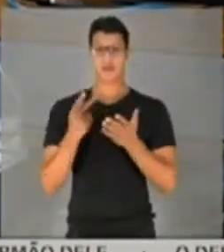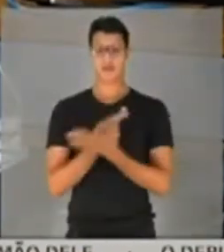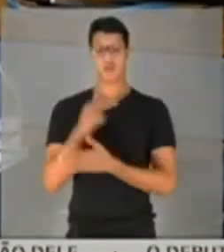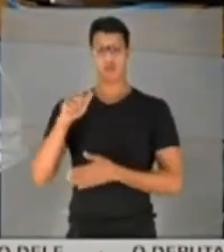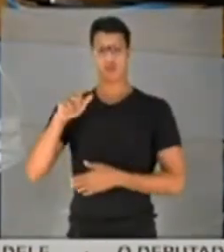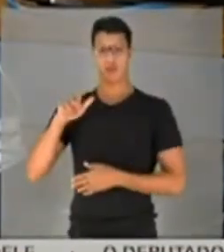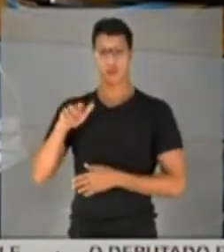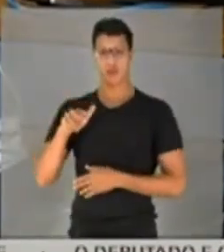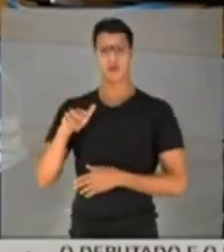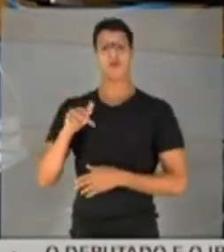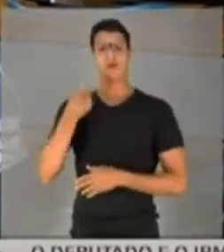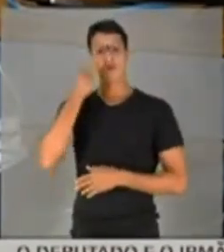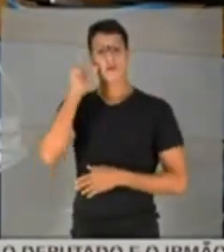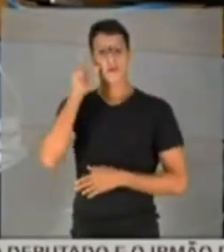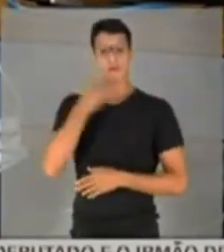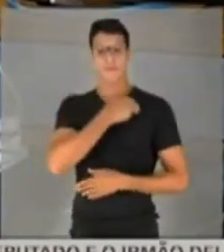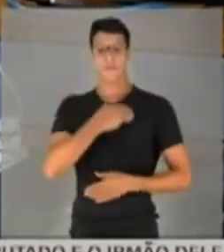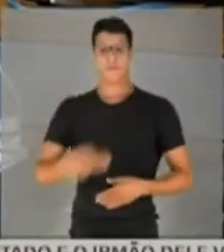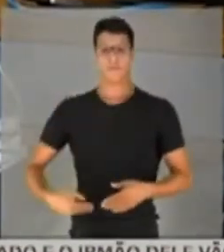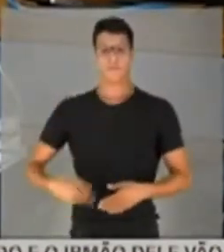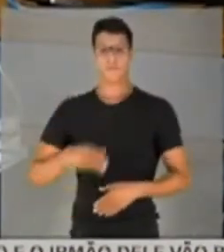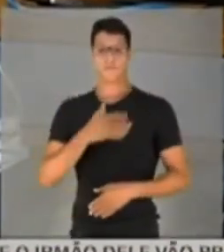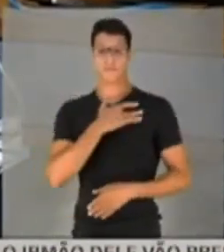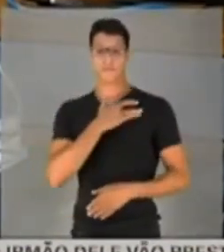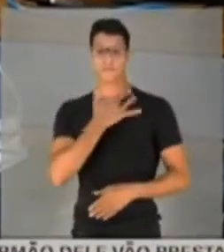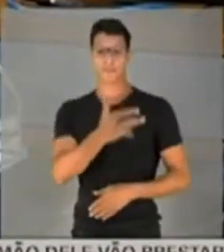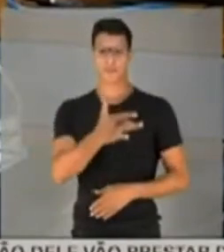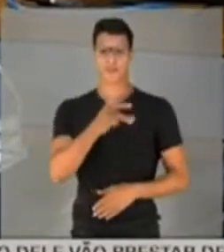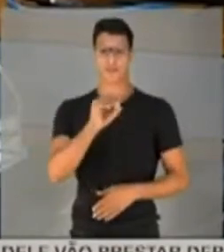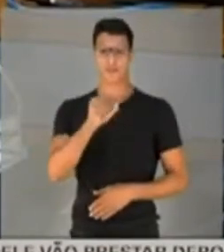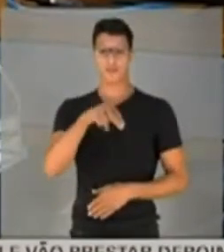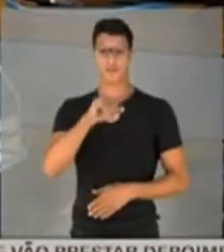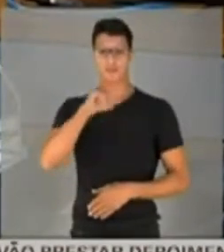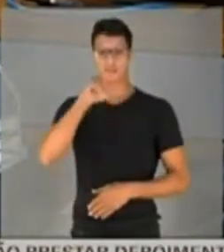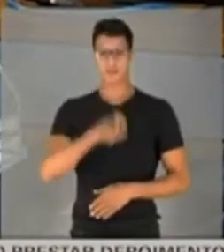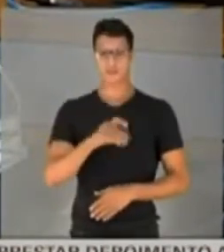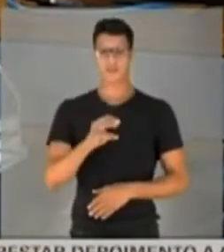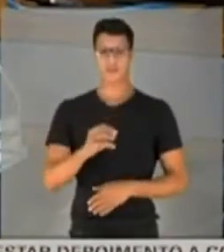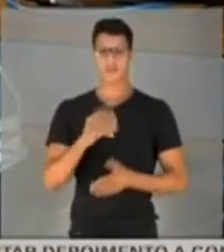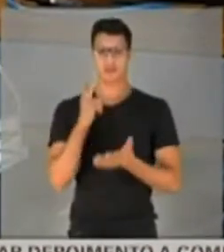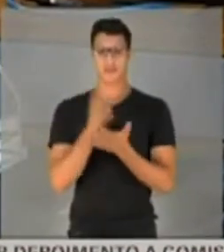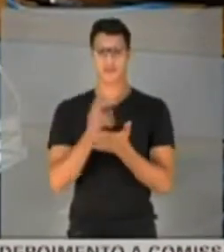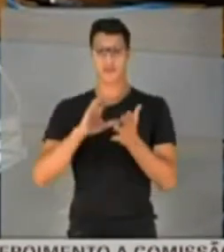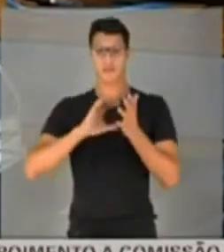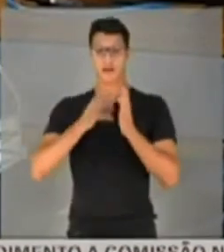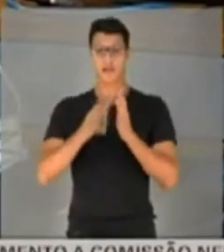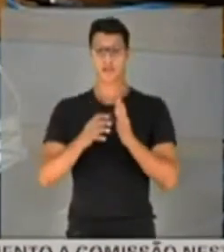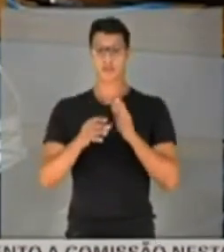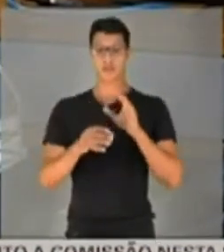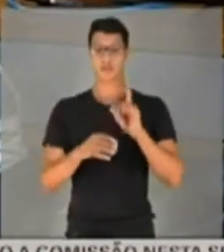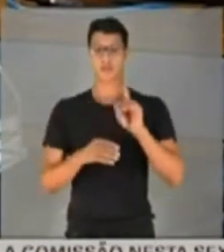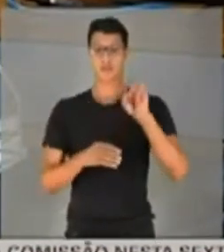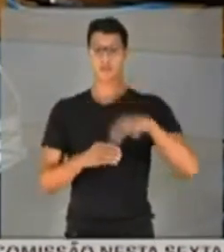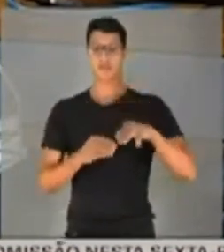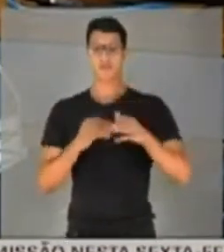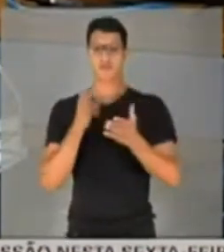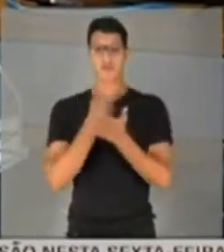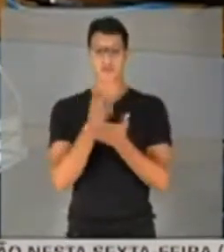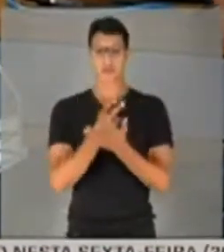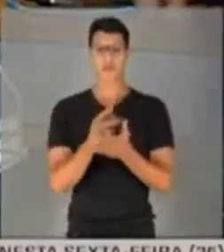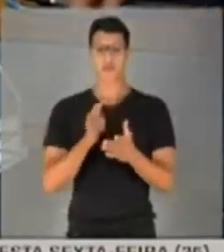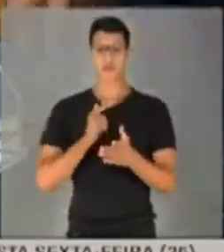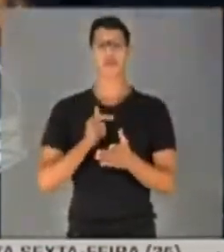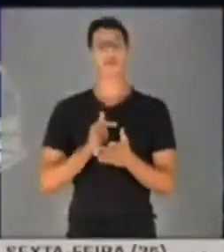do irmão. E ontem, o ministro da Casa Civil, Onix Lorezoni, do DEM, do mesmo partido deputado, acho, né? É do mesmo partido